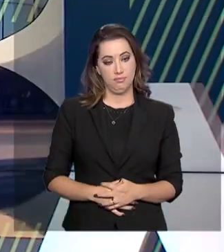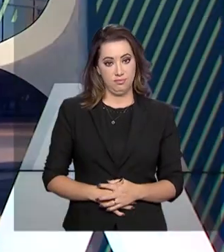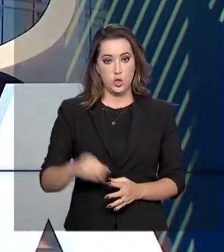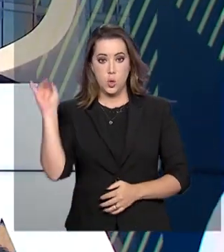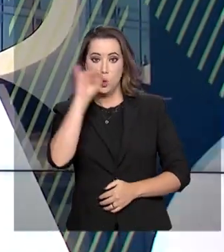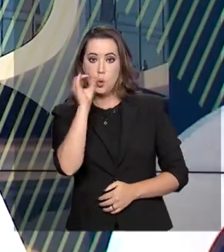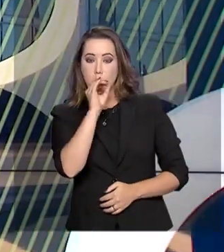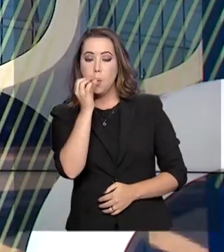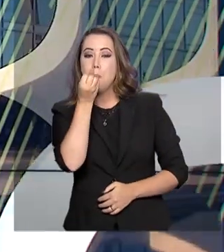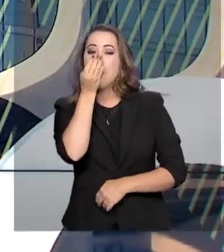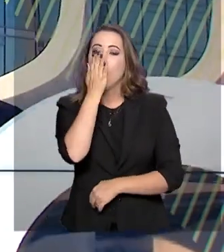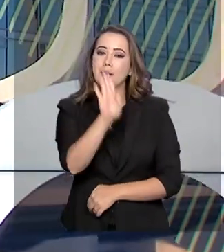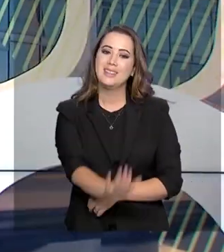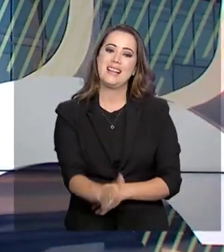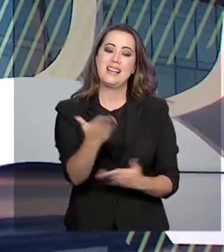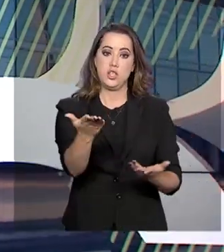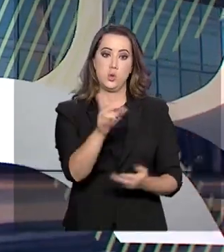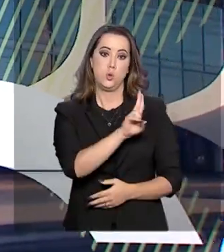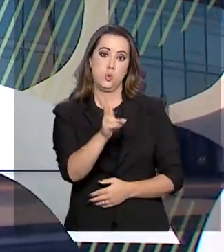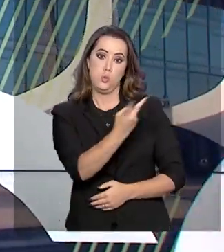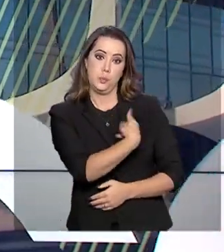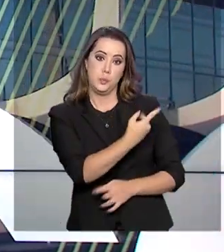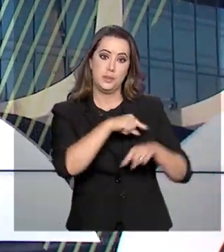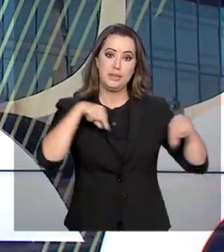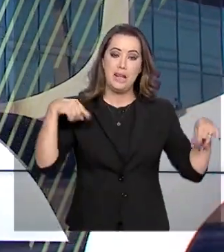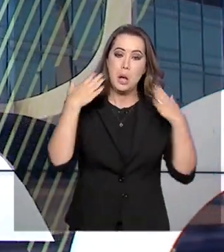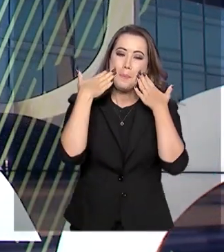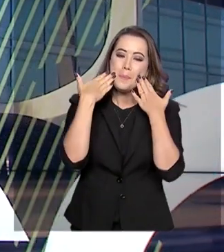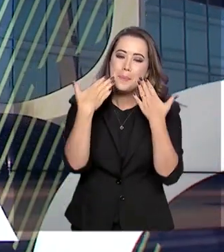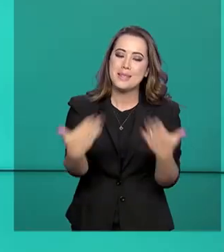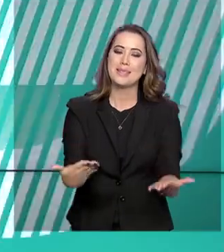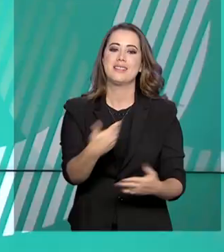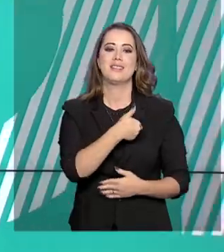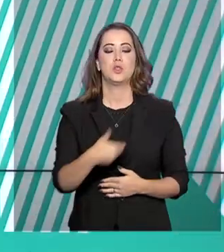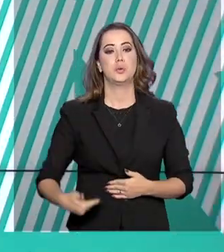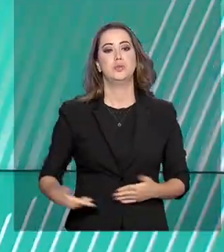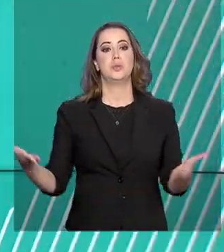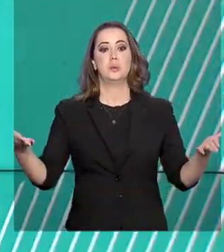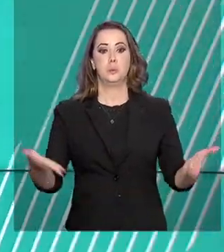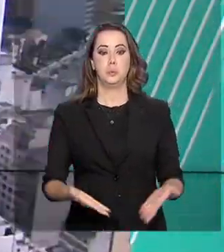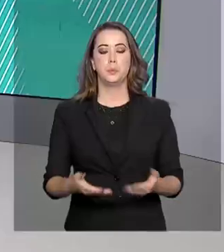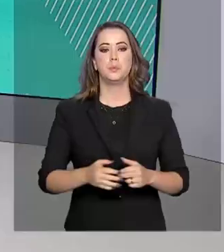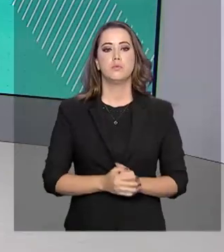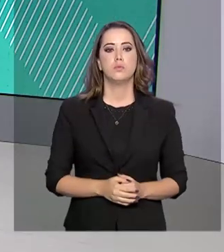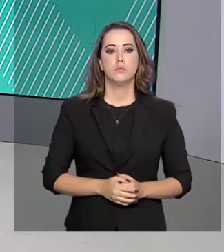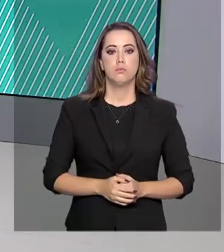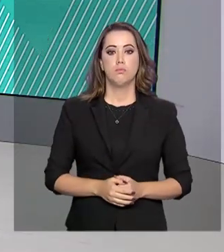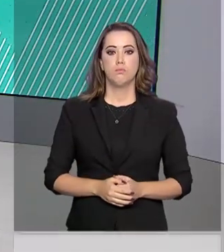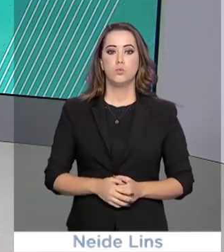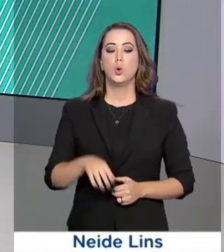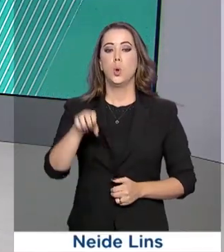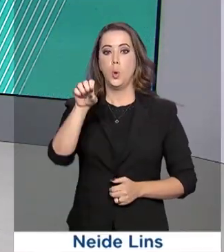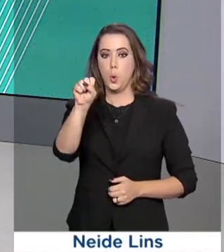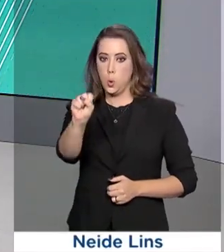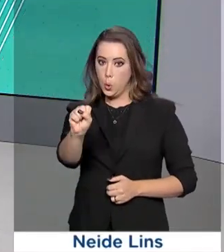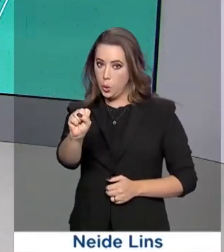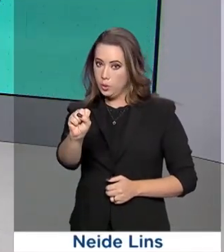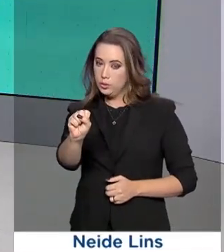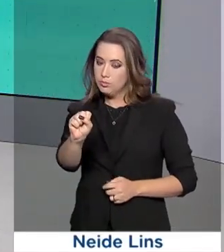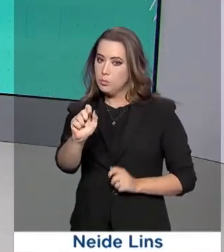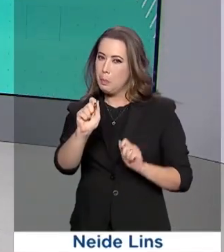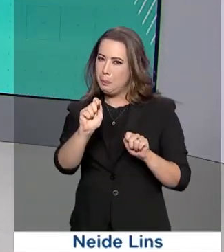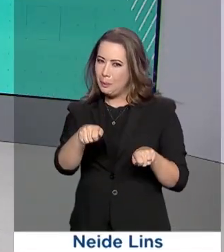Olá, muito boa tarde. Eu, Roberto Camargo, sigo com você em mais um Governo Agora. São oito os casos